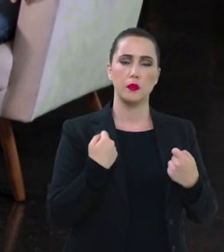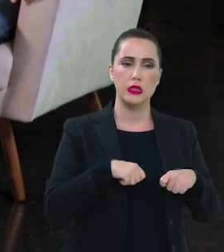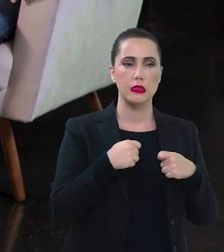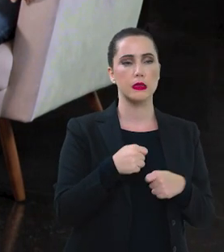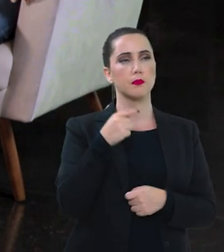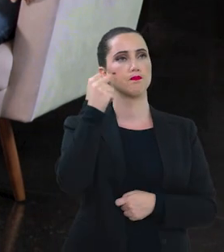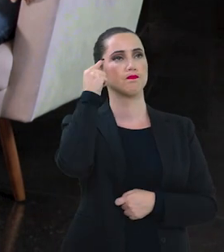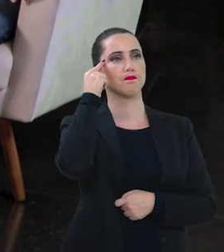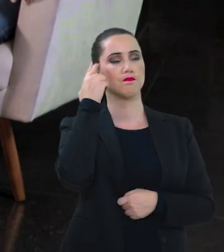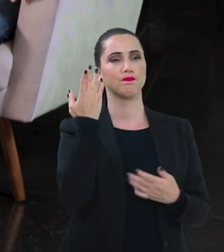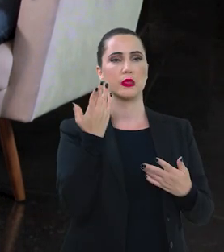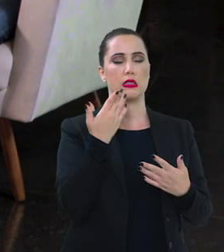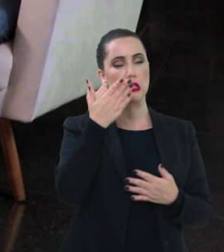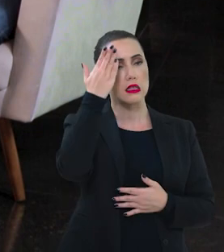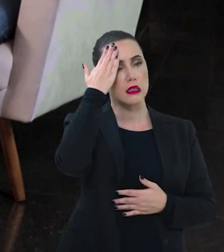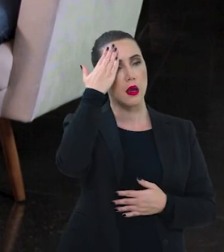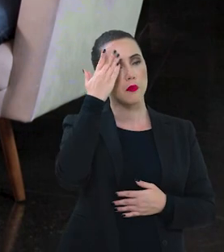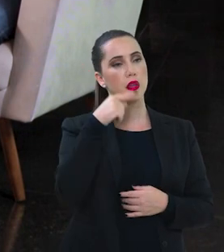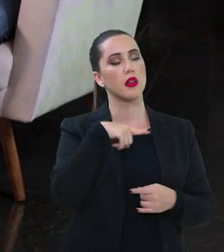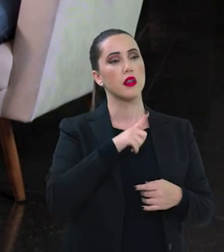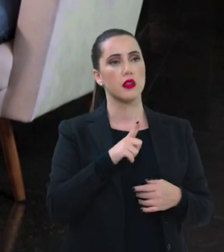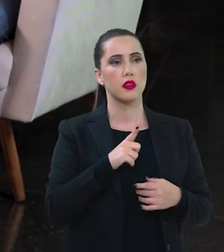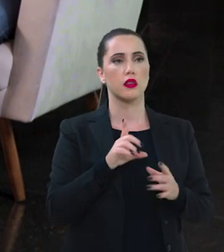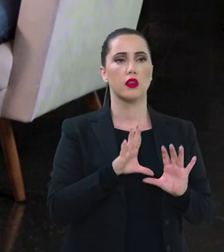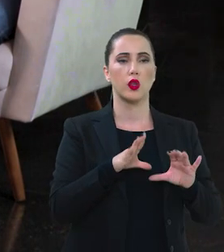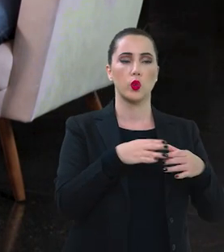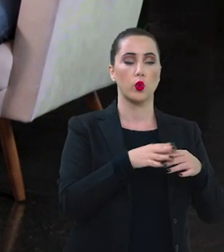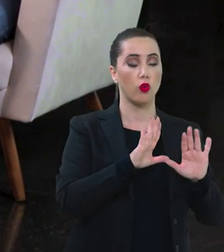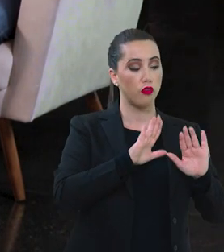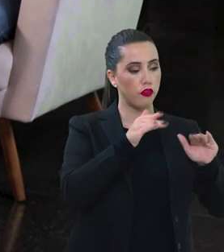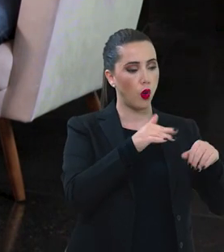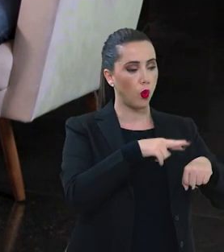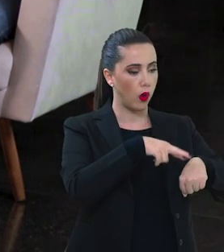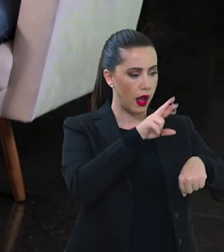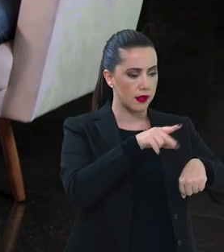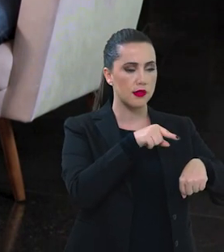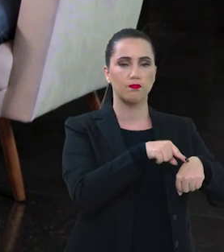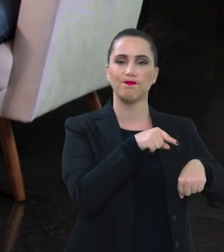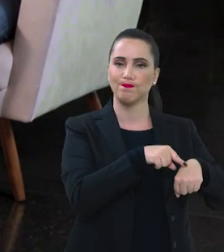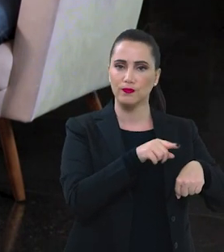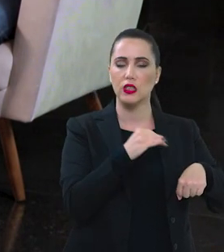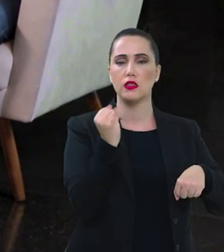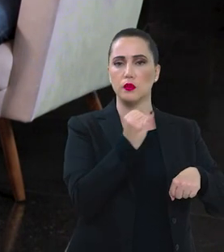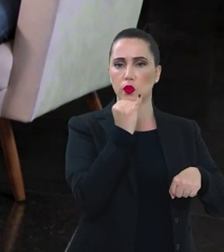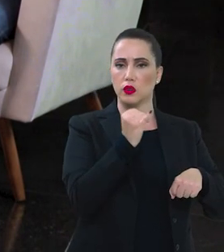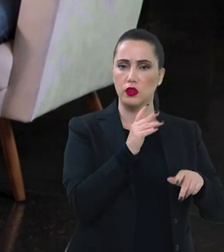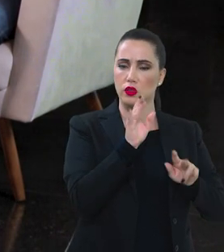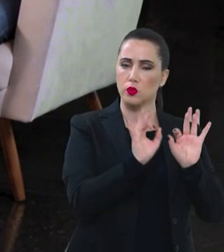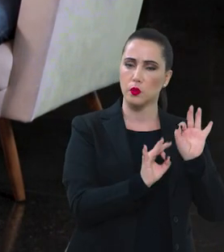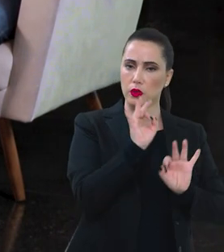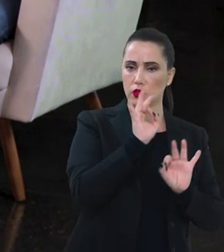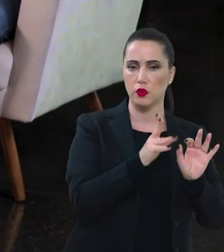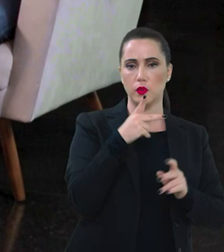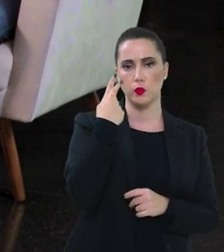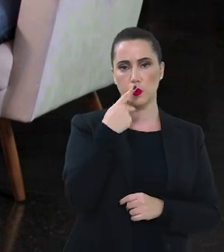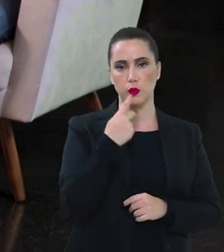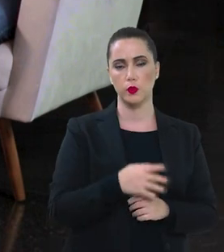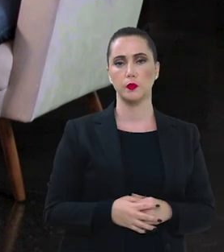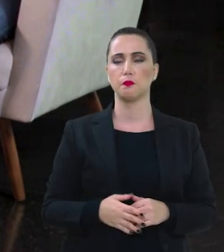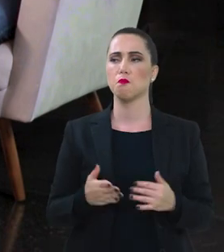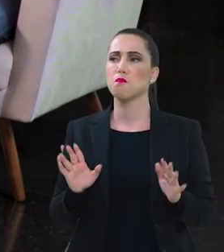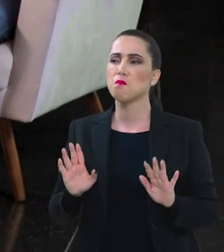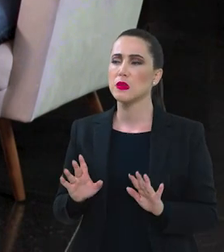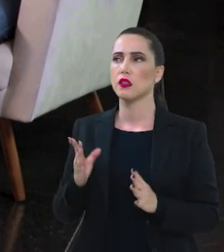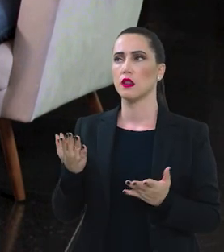tendo essa noção e tendo a raça, o ponto de raça como central na formulação das políticas públicas.